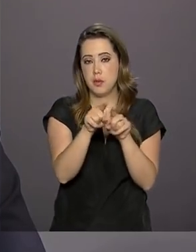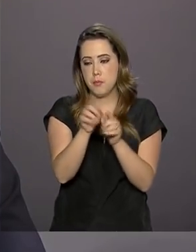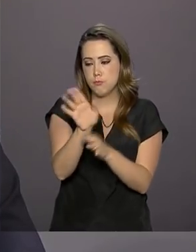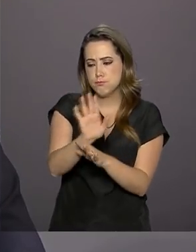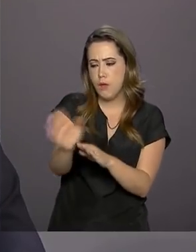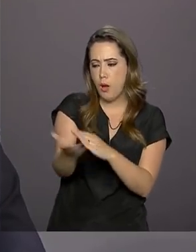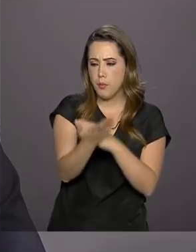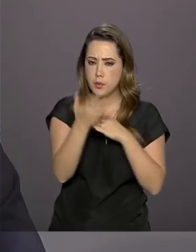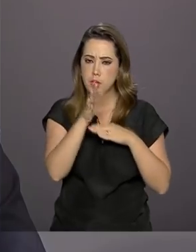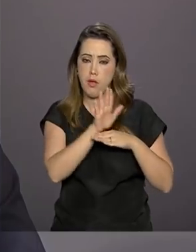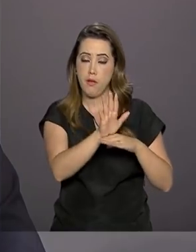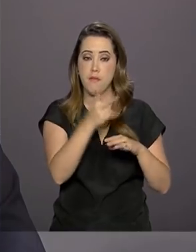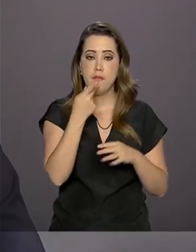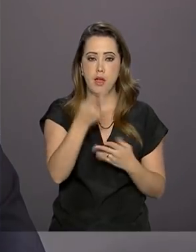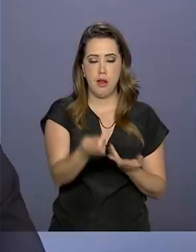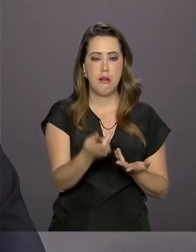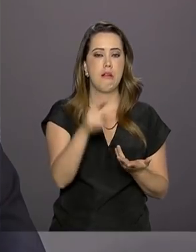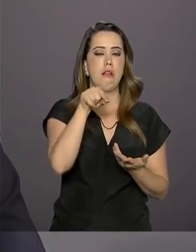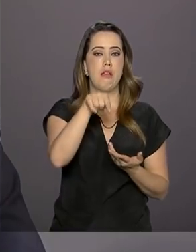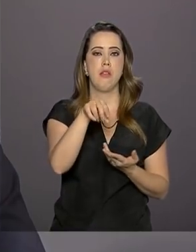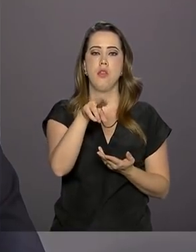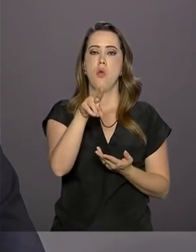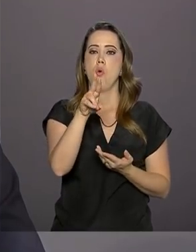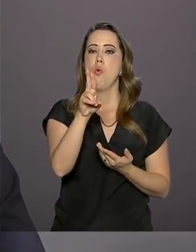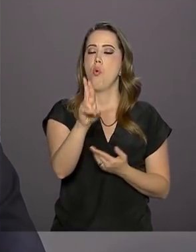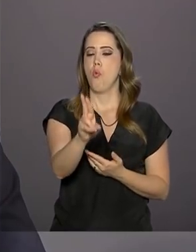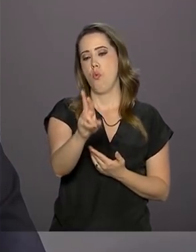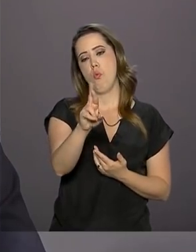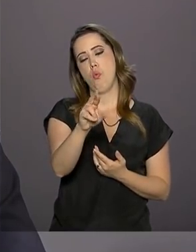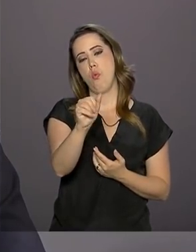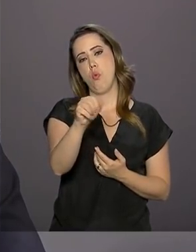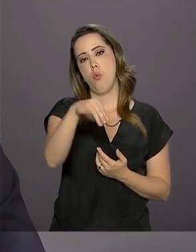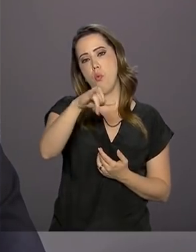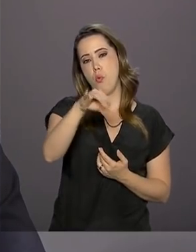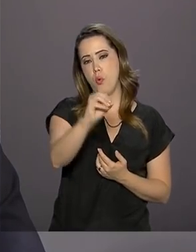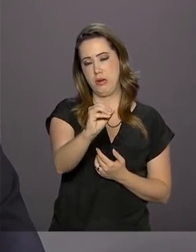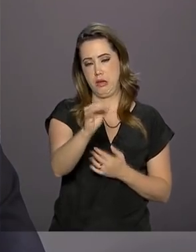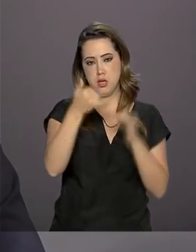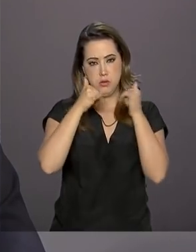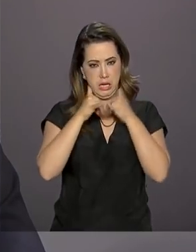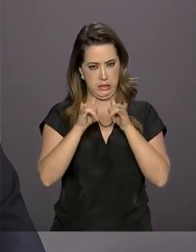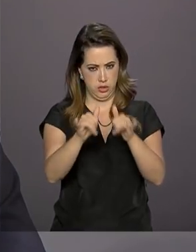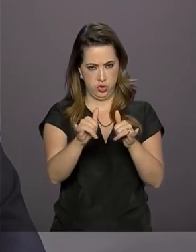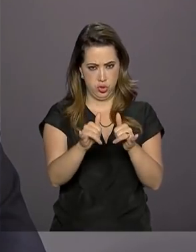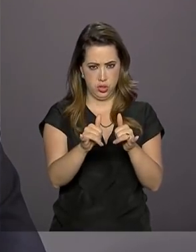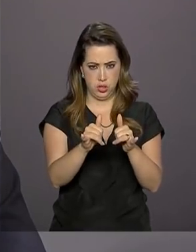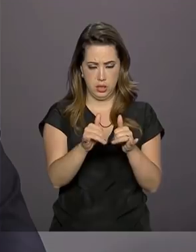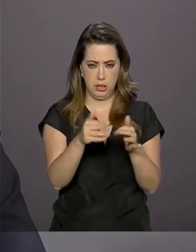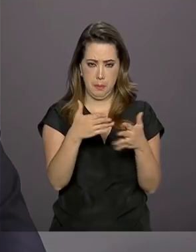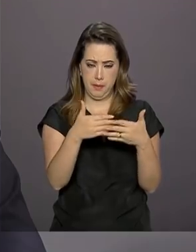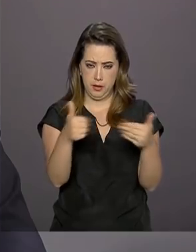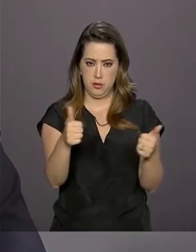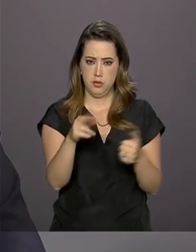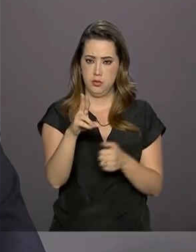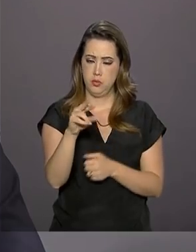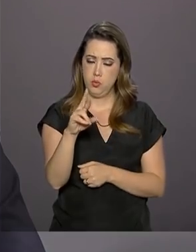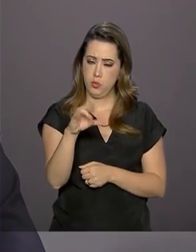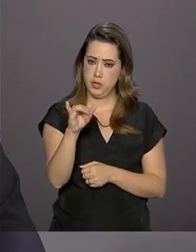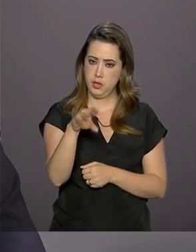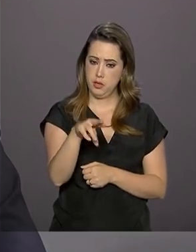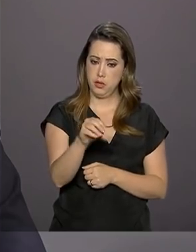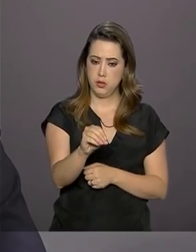fala em construção de reatores, enriquecimento de urânio.